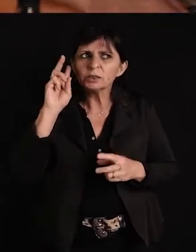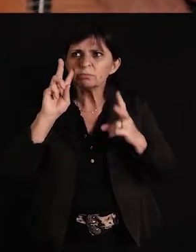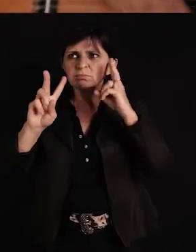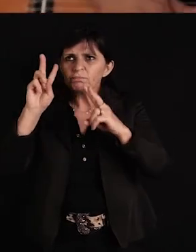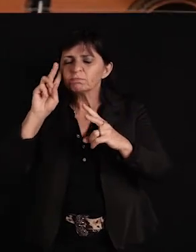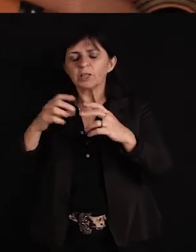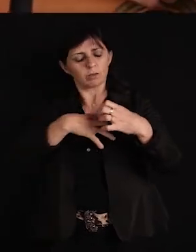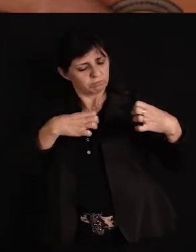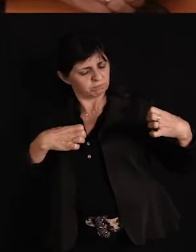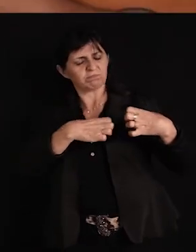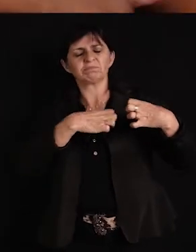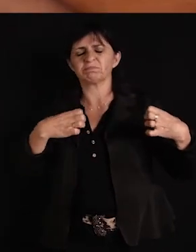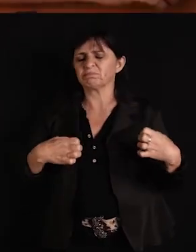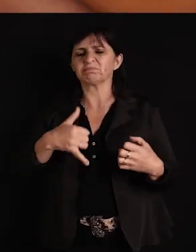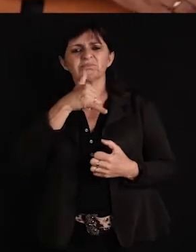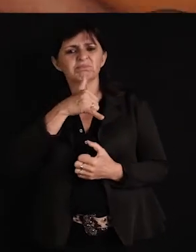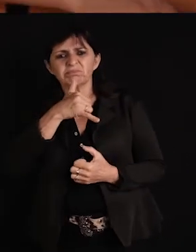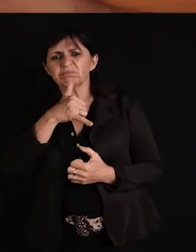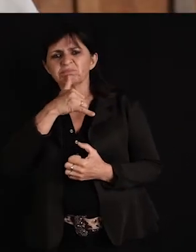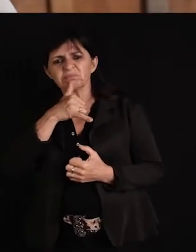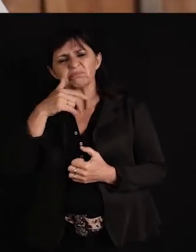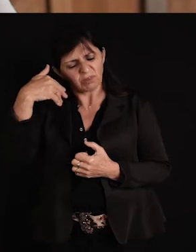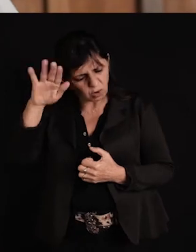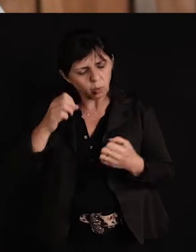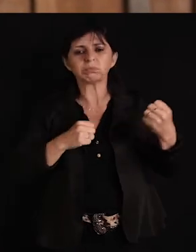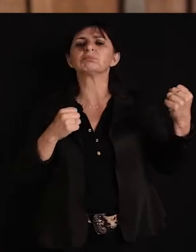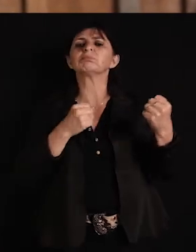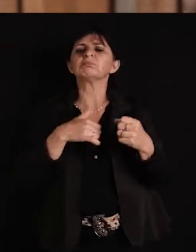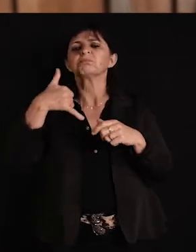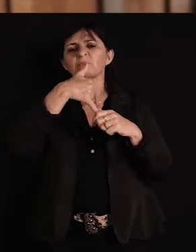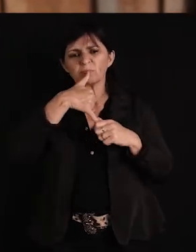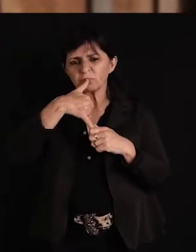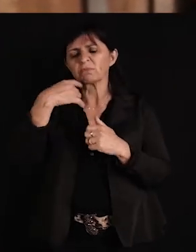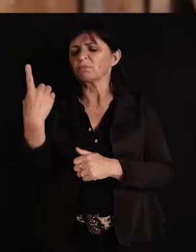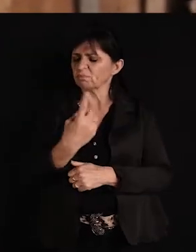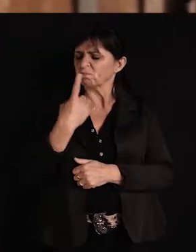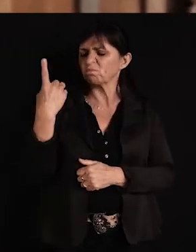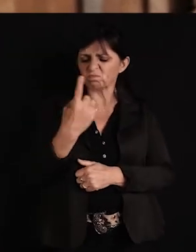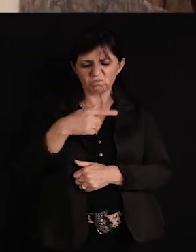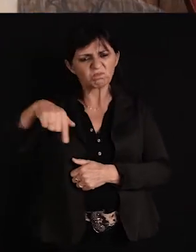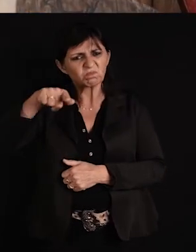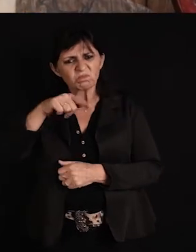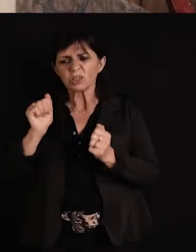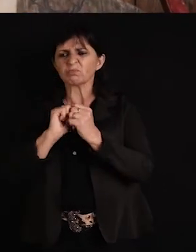cordona, Desconsolado em meu refúgio povoeiro, Mateando só nesse entreveiro de estranhos. Eu me pergunto qual